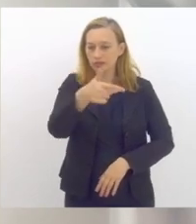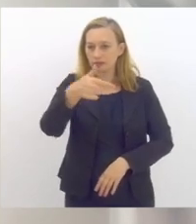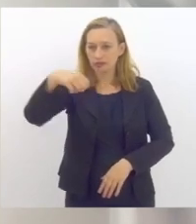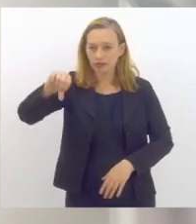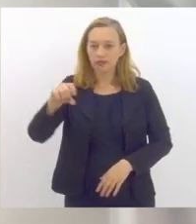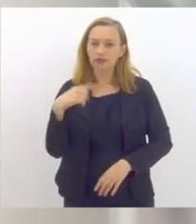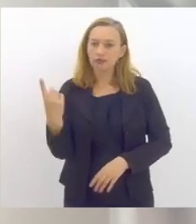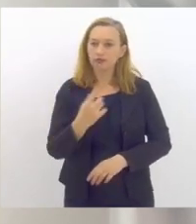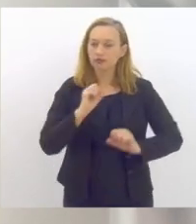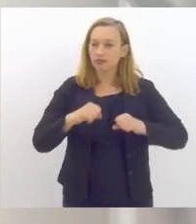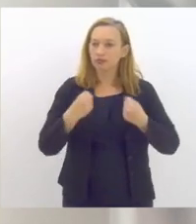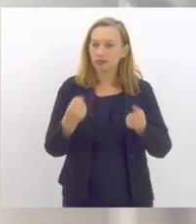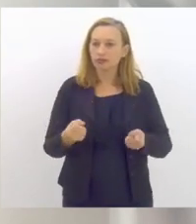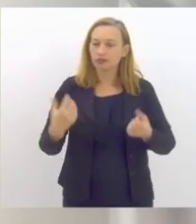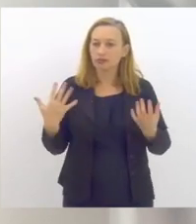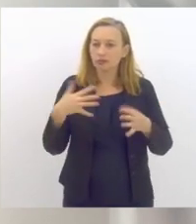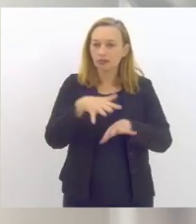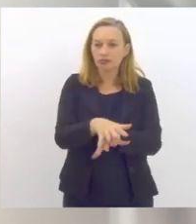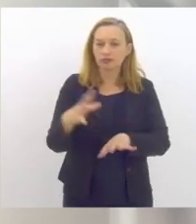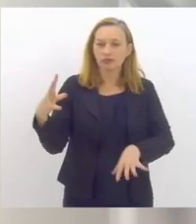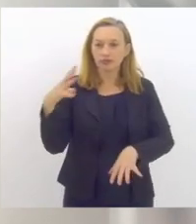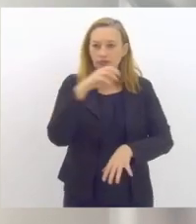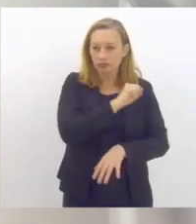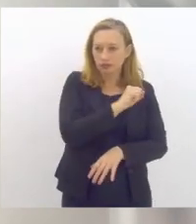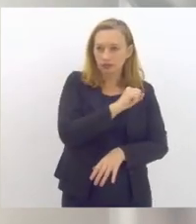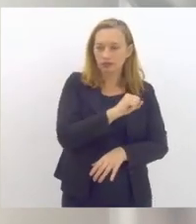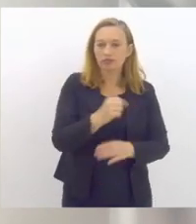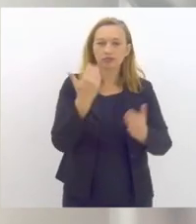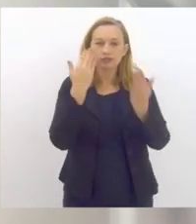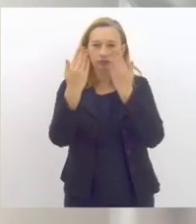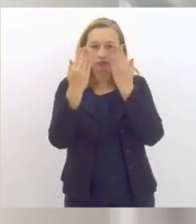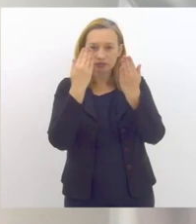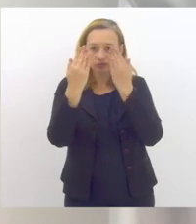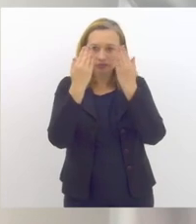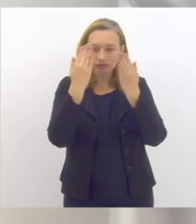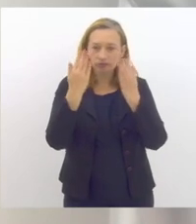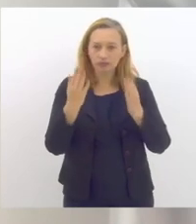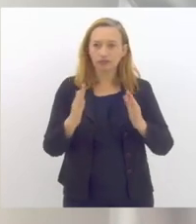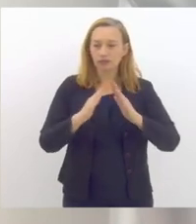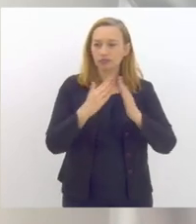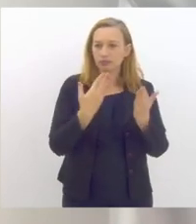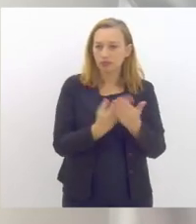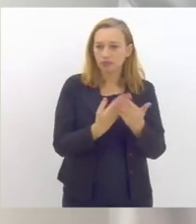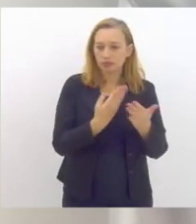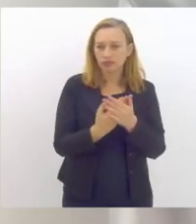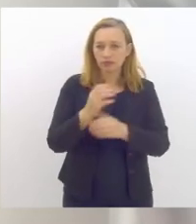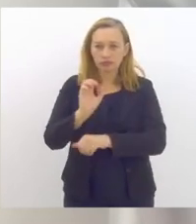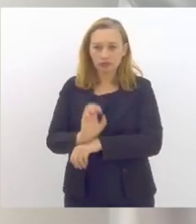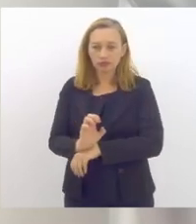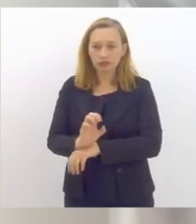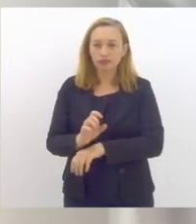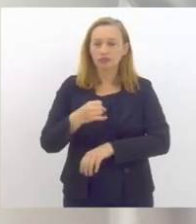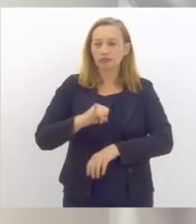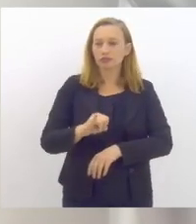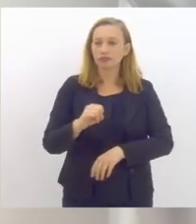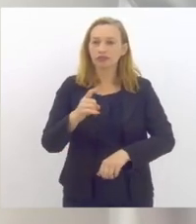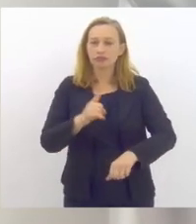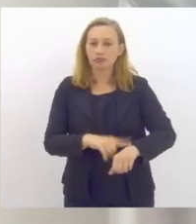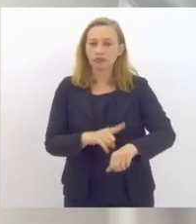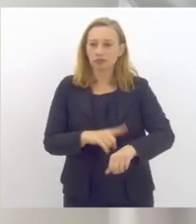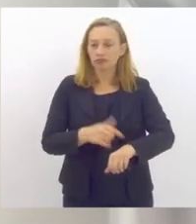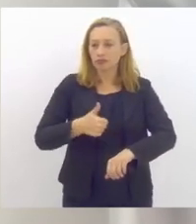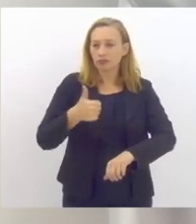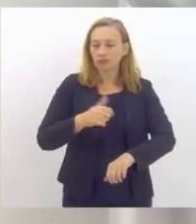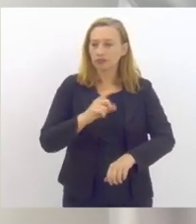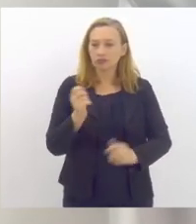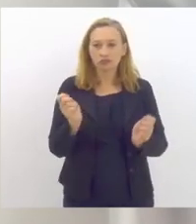a inclusão imediata dos psicólogos na rede estadual. Se nesse primeiro momento não é possível que seja